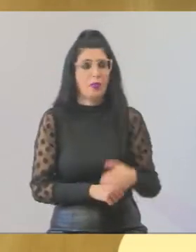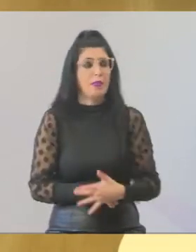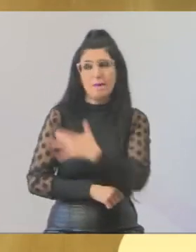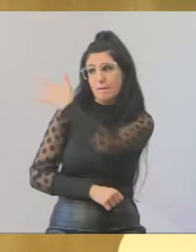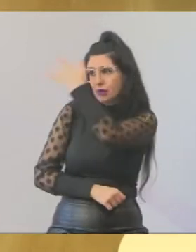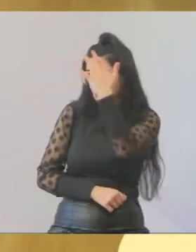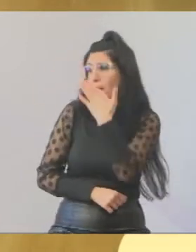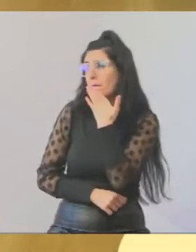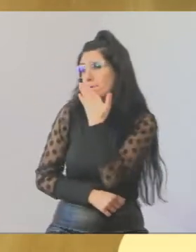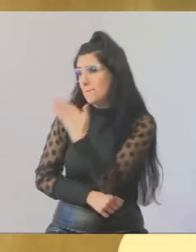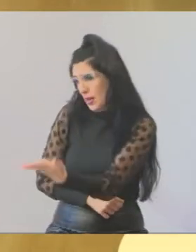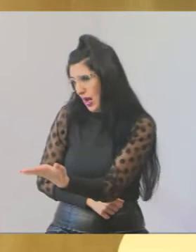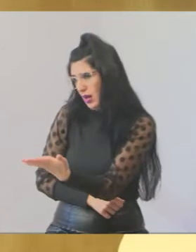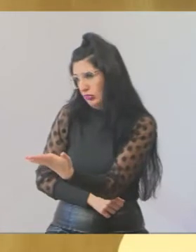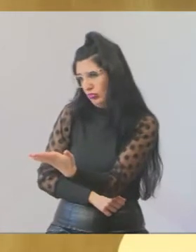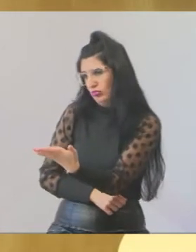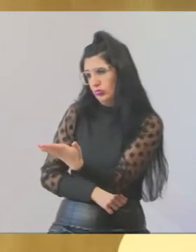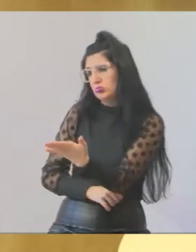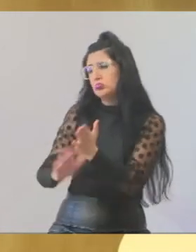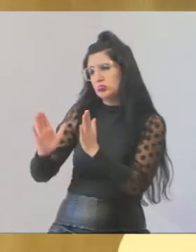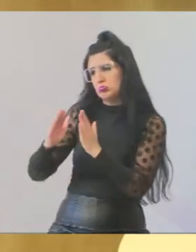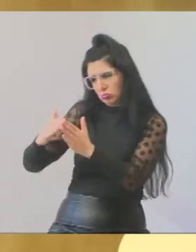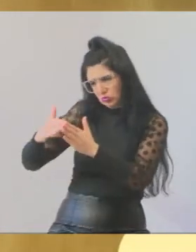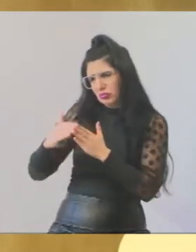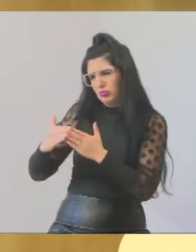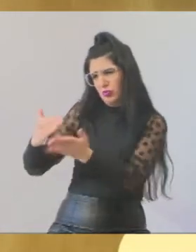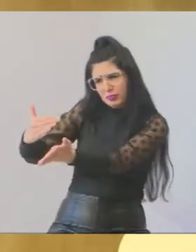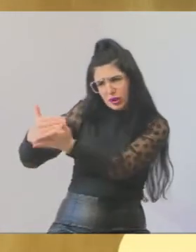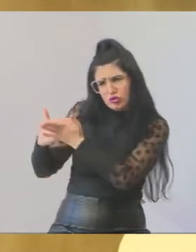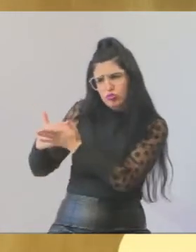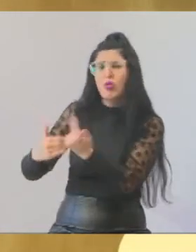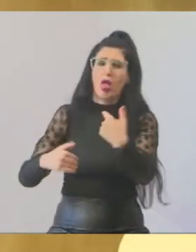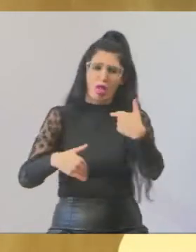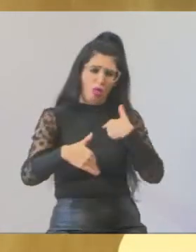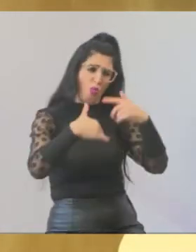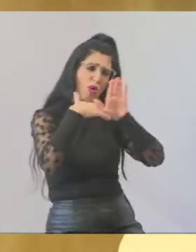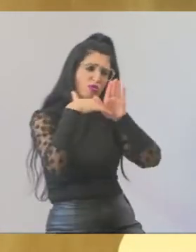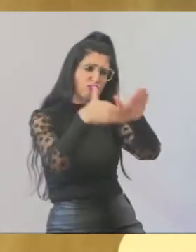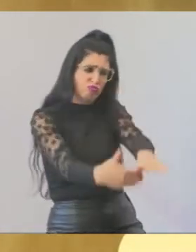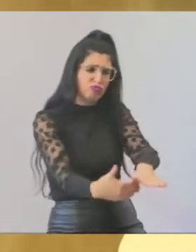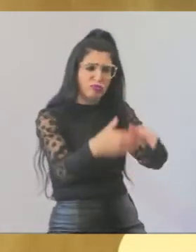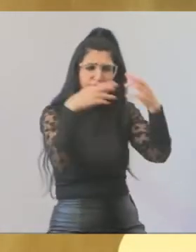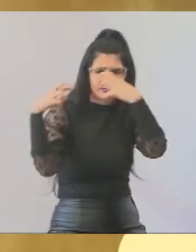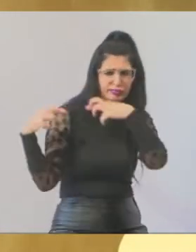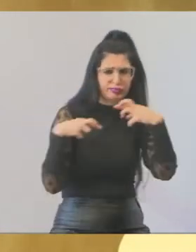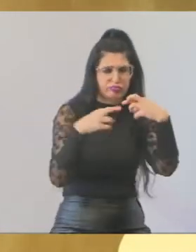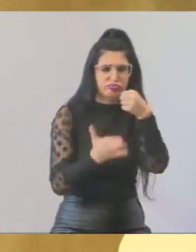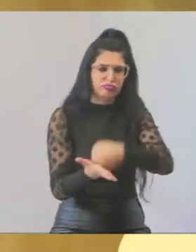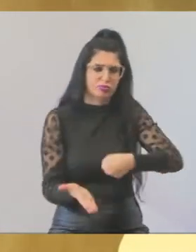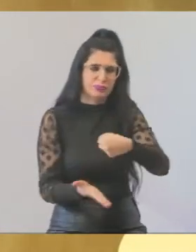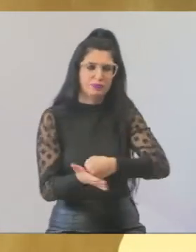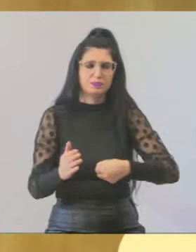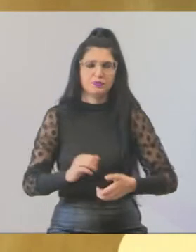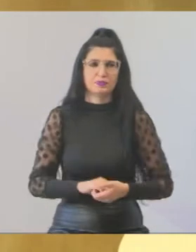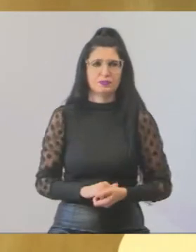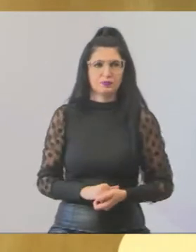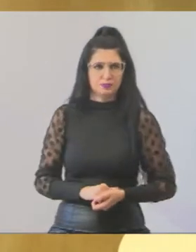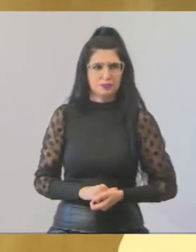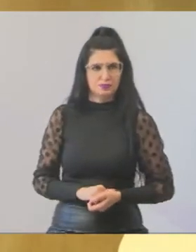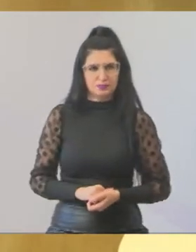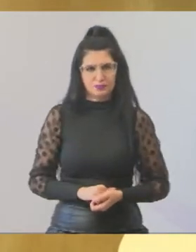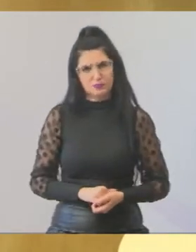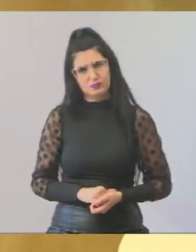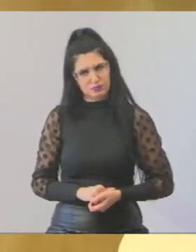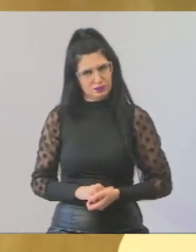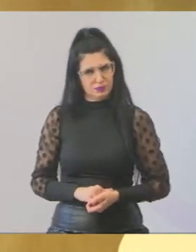secretarias o pedido de vocês aí, que o trabalho nosso é estar fiscalizando e cobrando em nome de vocês aqui. Então fica aqui o pedido